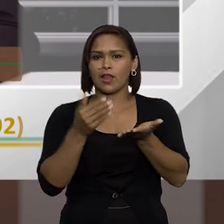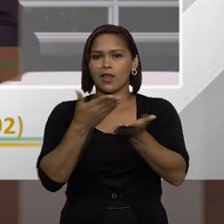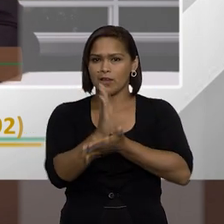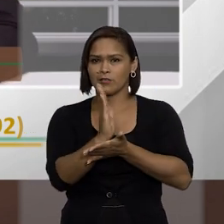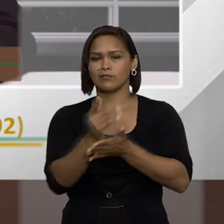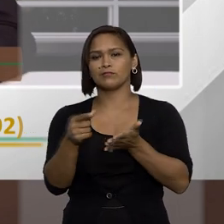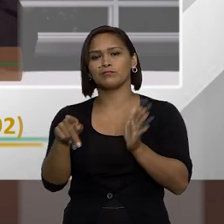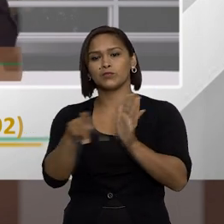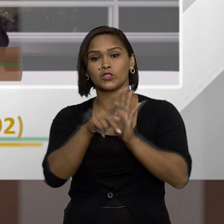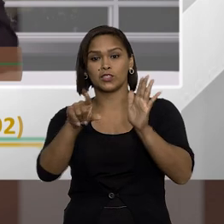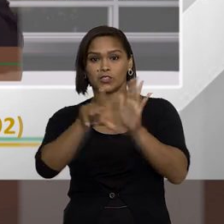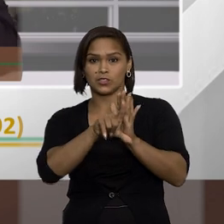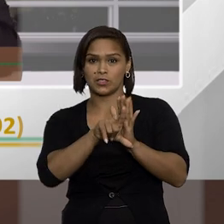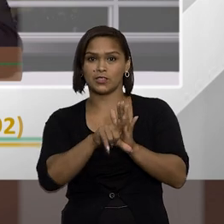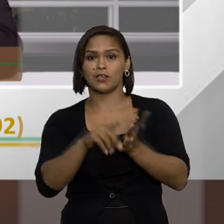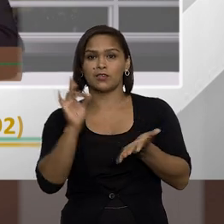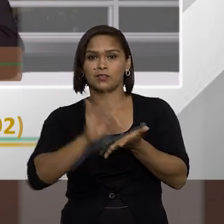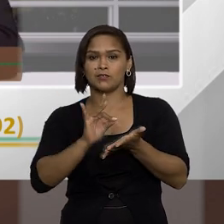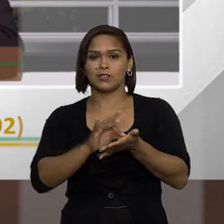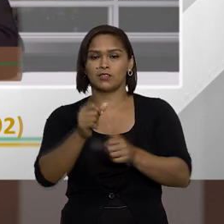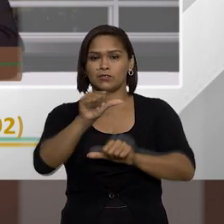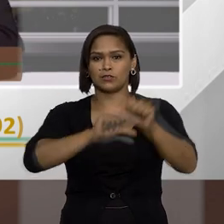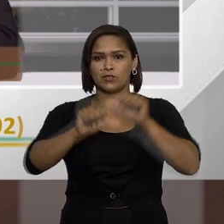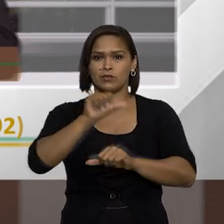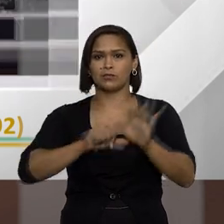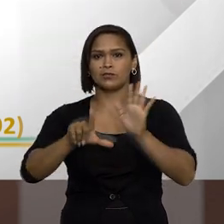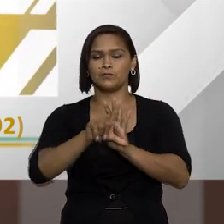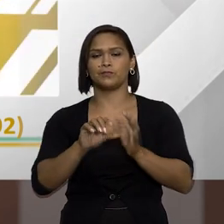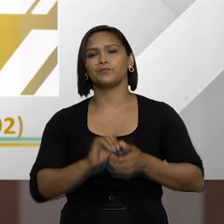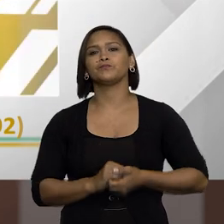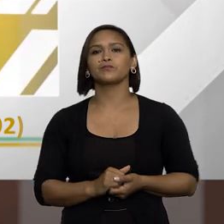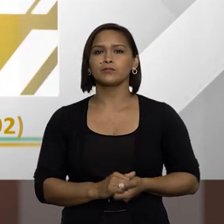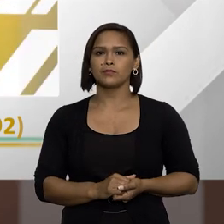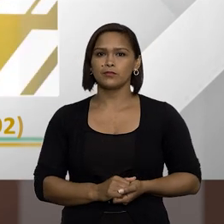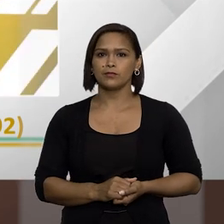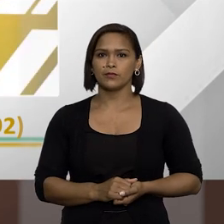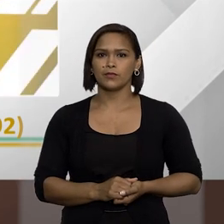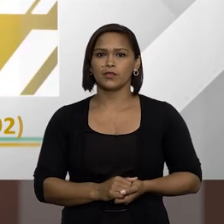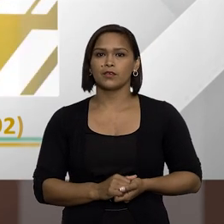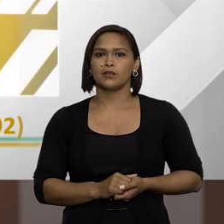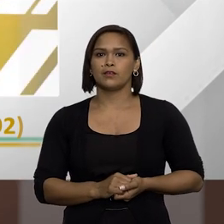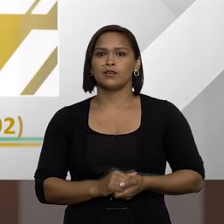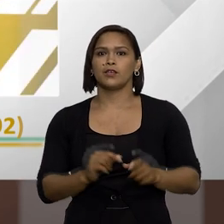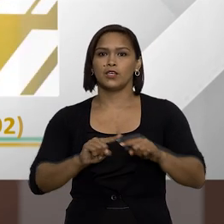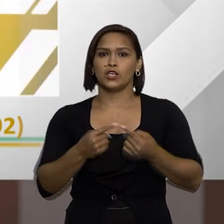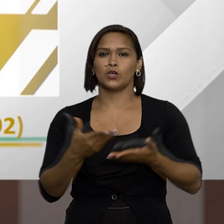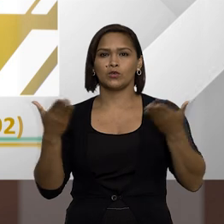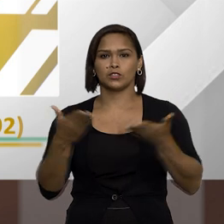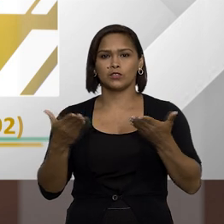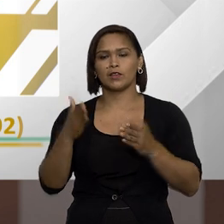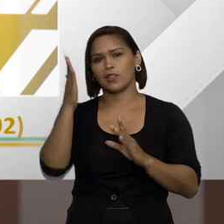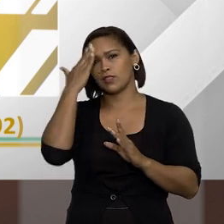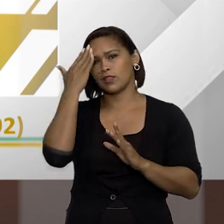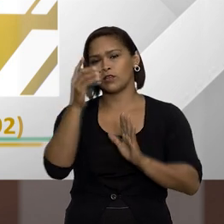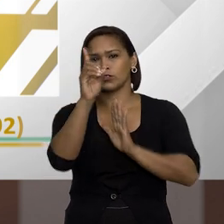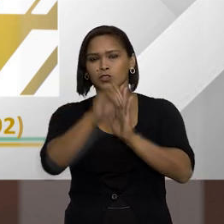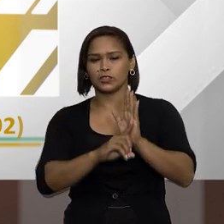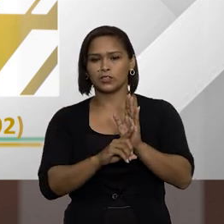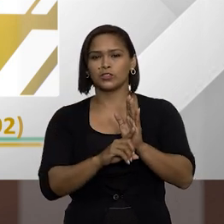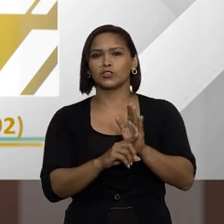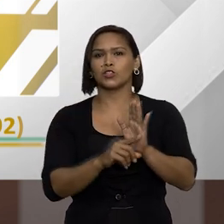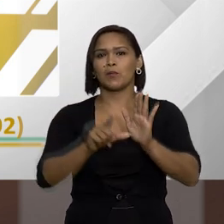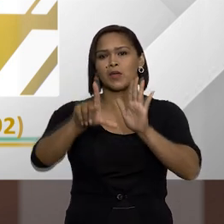virar esse projeto de lei efetivamente virar uma lei ok e hoje você entendeu direito sobre